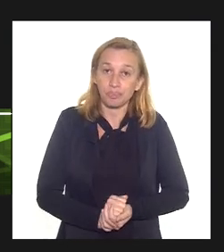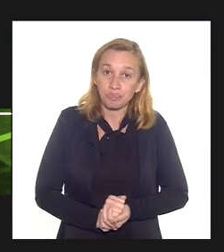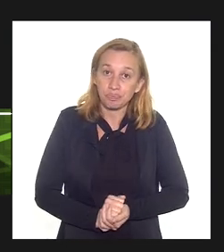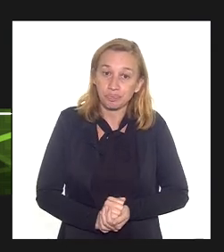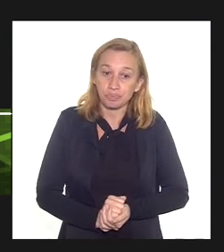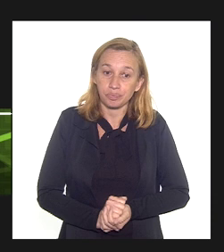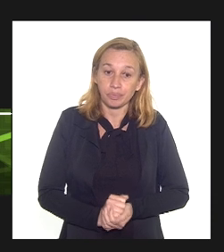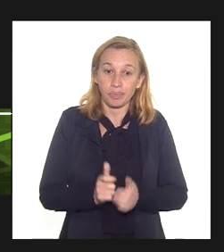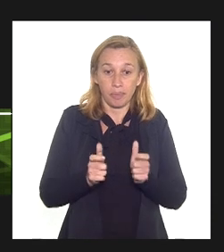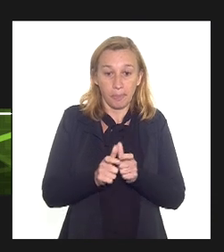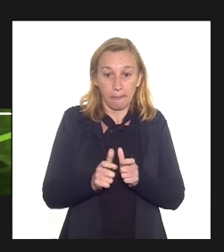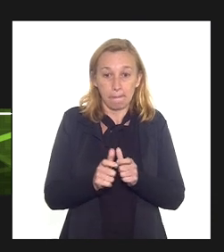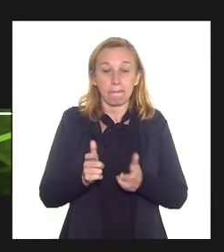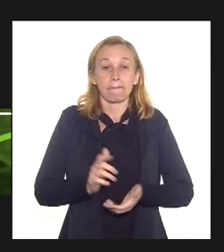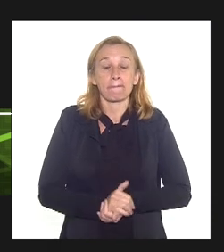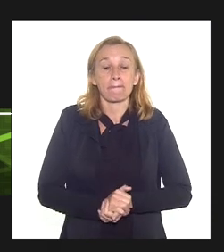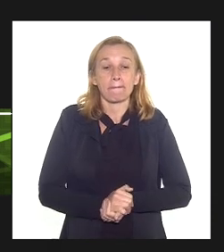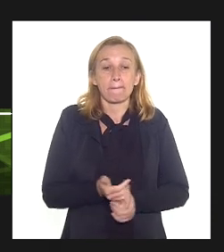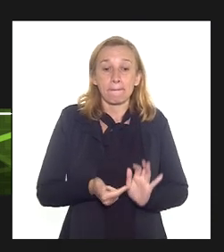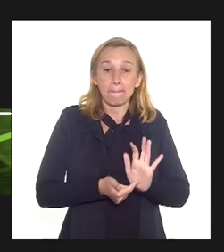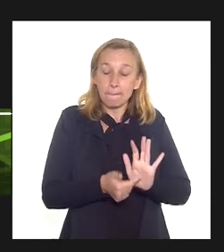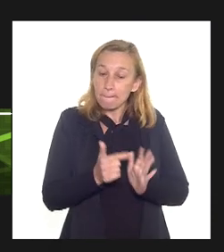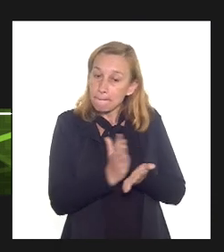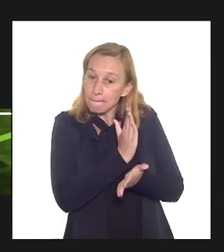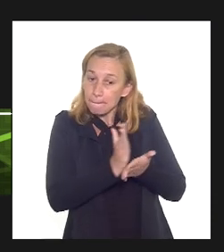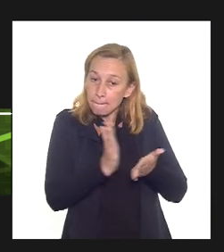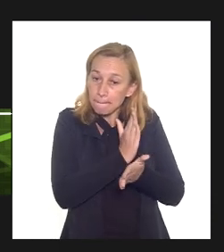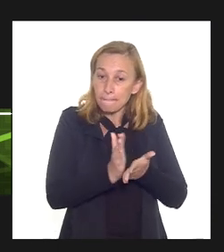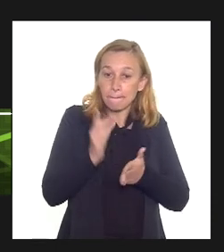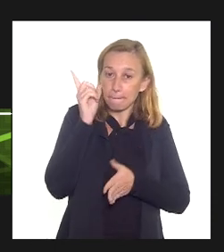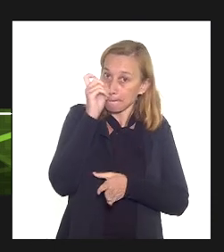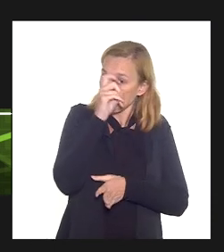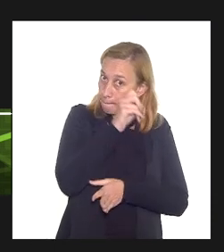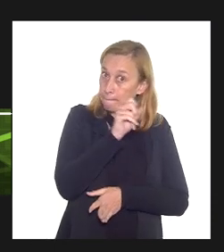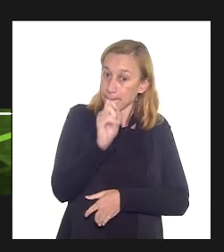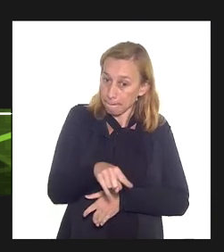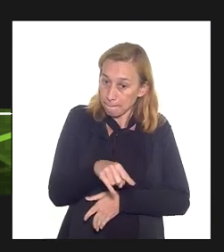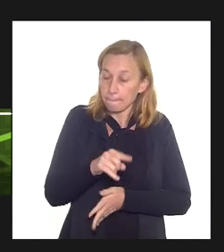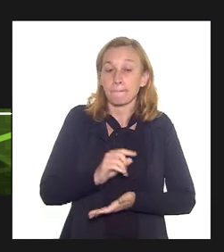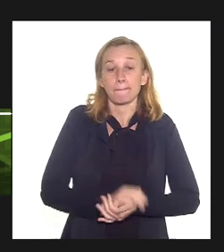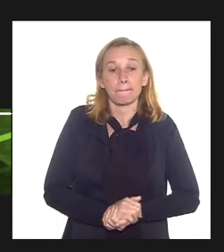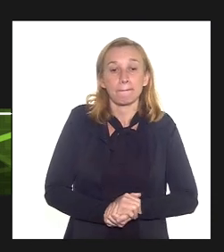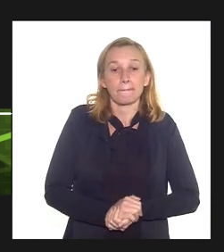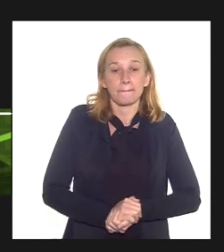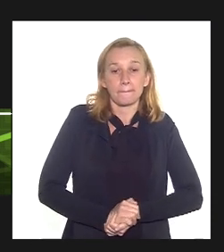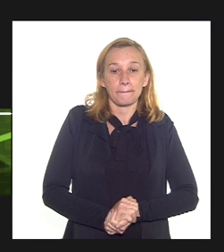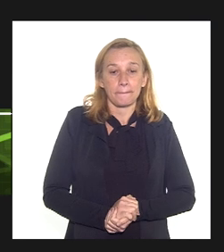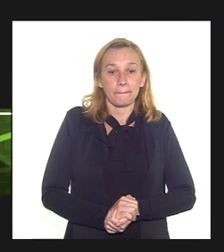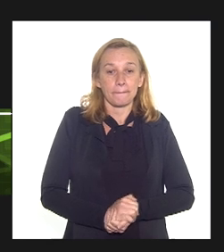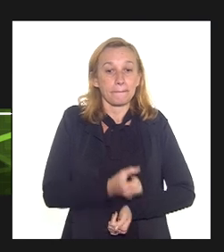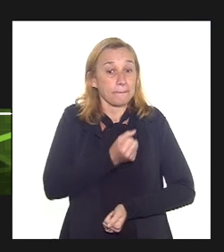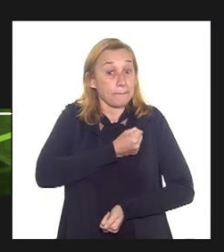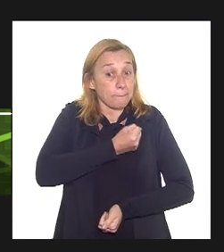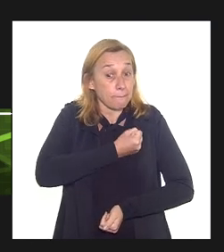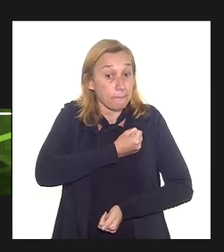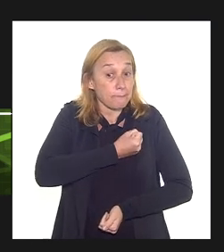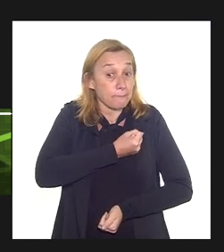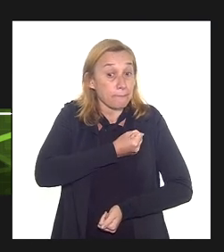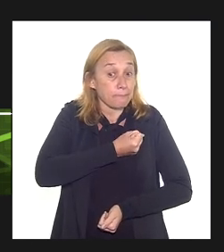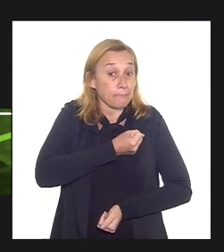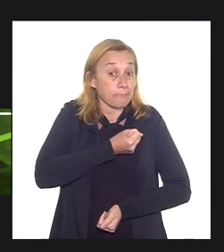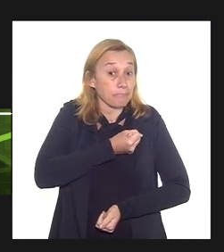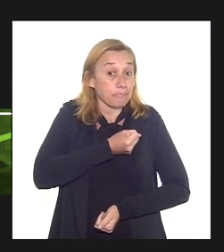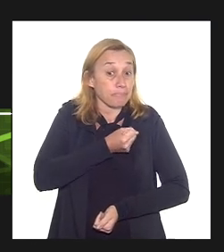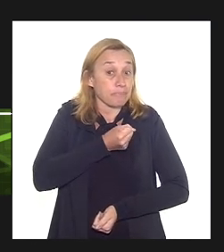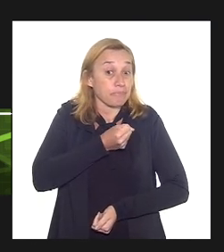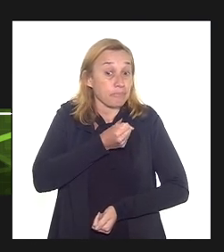um ponto aqui muitas vezes de dificuldade a convergência de dados muito antigos com